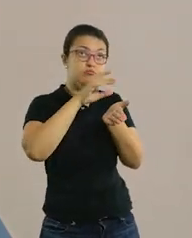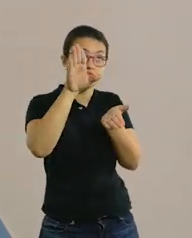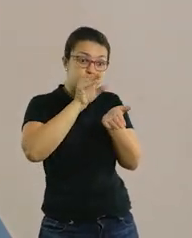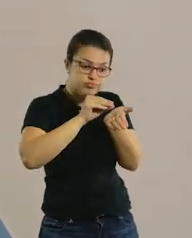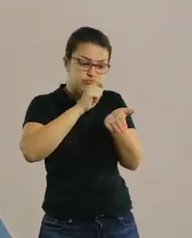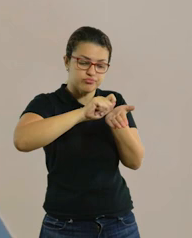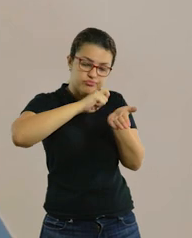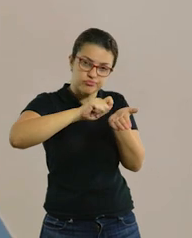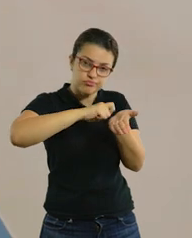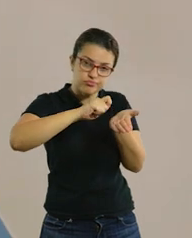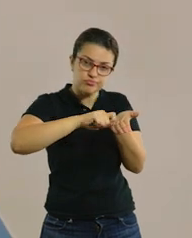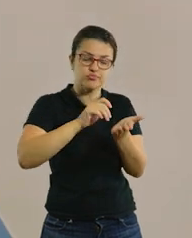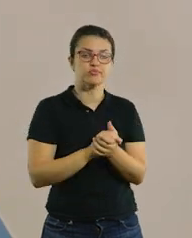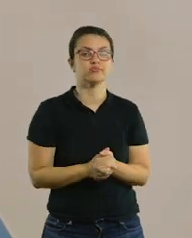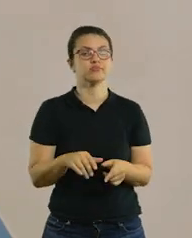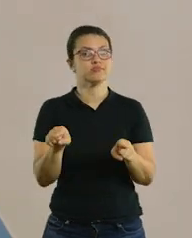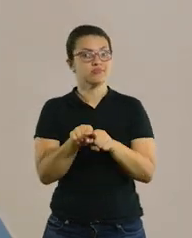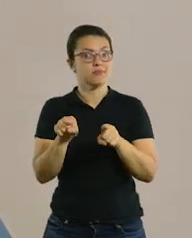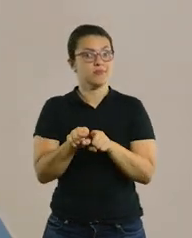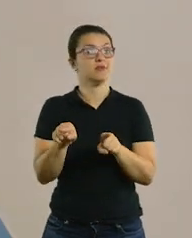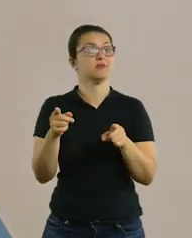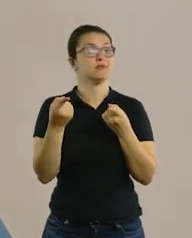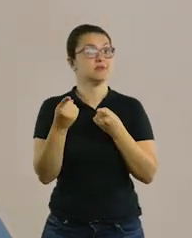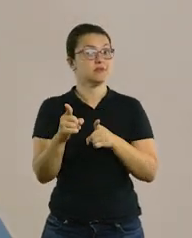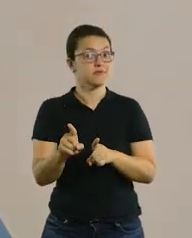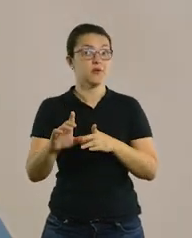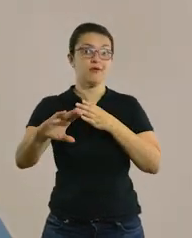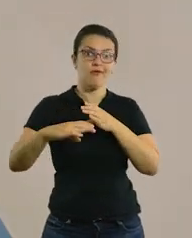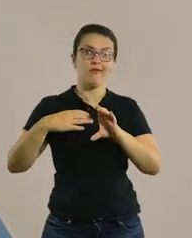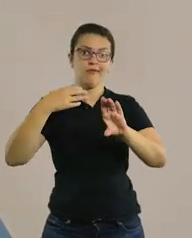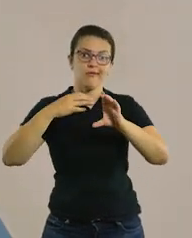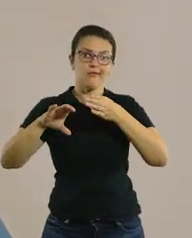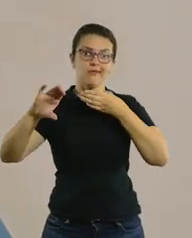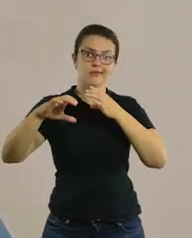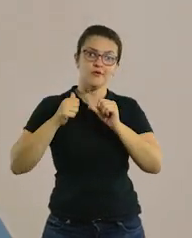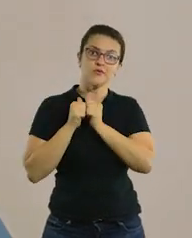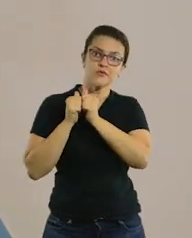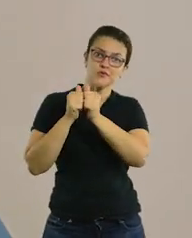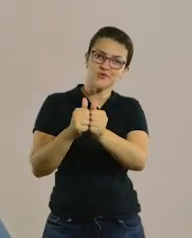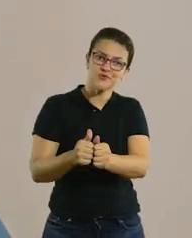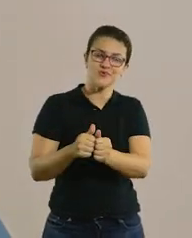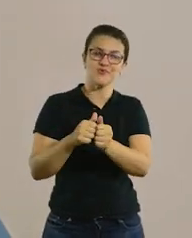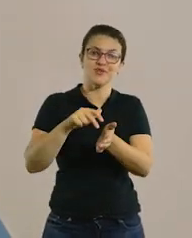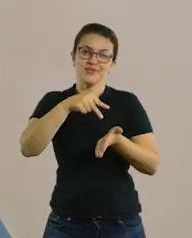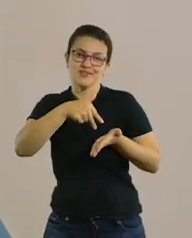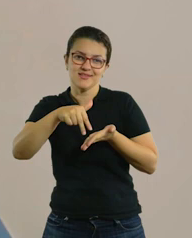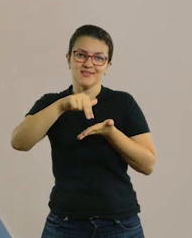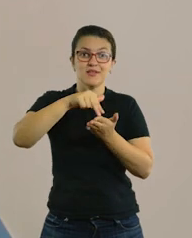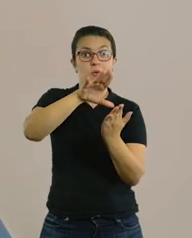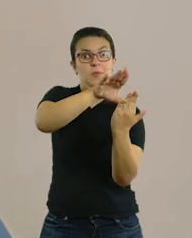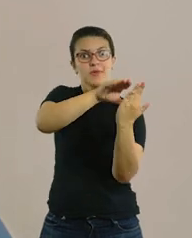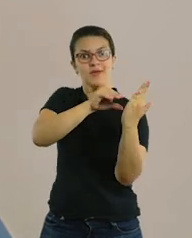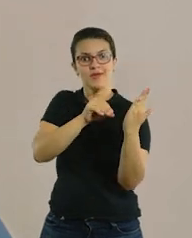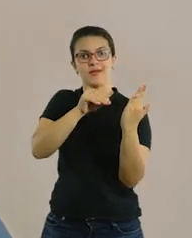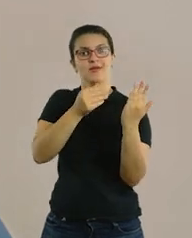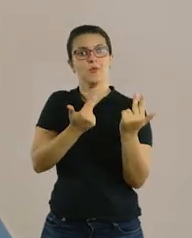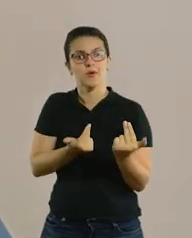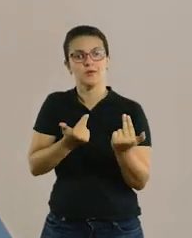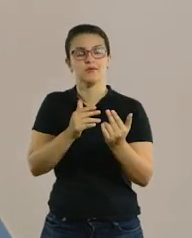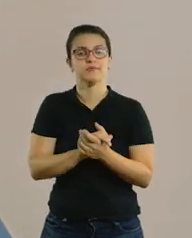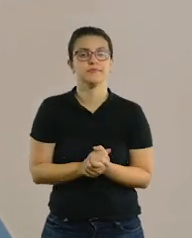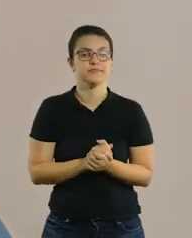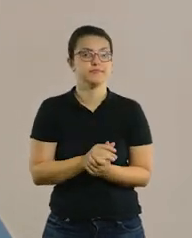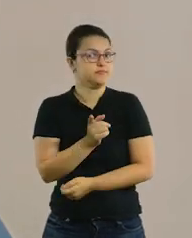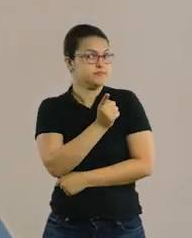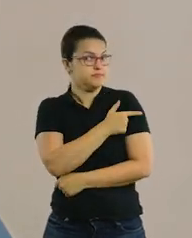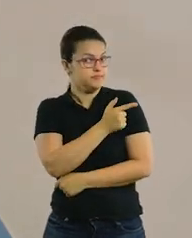escrita. E, além disso, também fica aí o desafio de cantar a música e fazer a coreografia. Para a